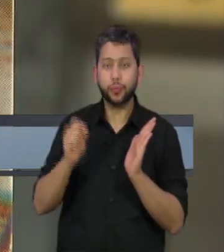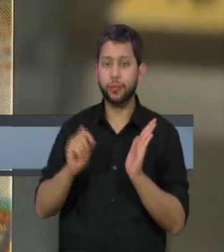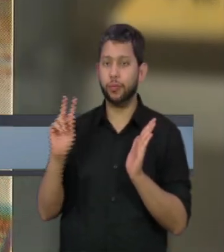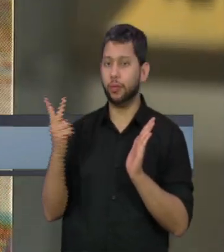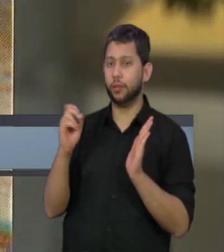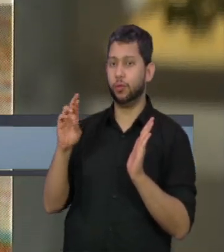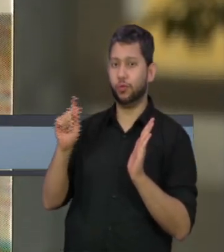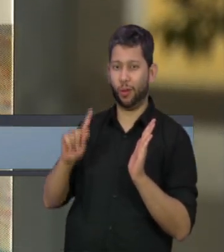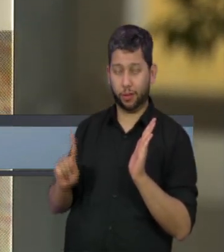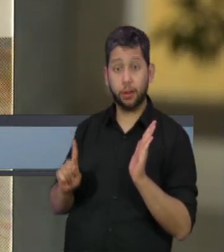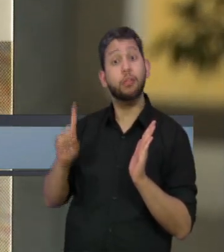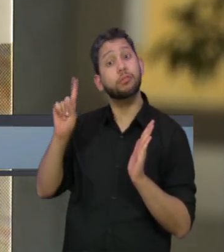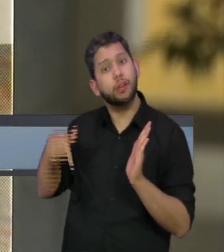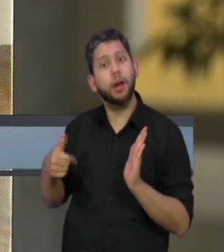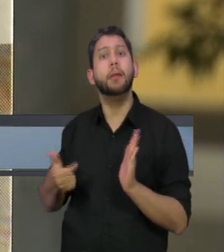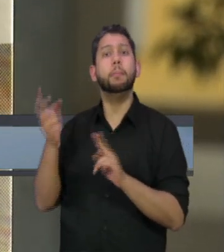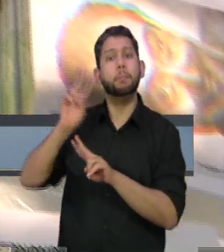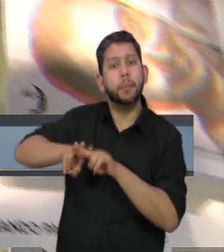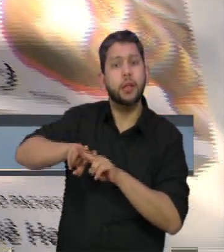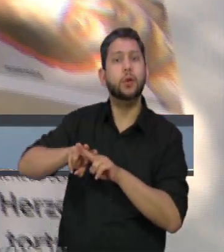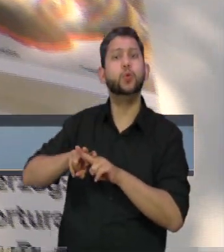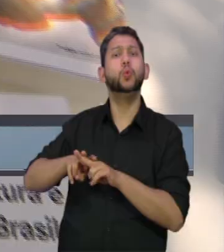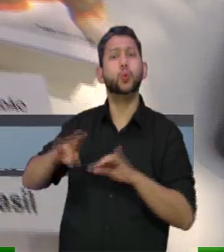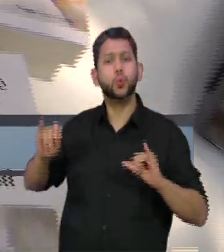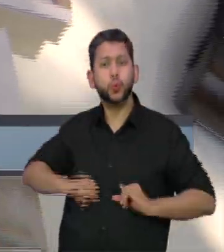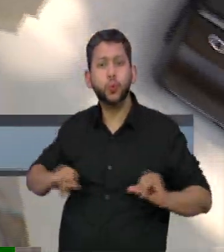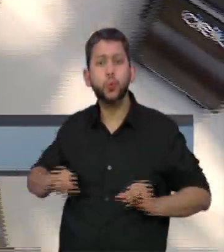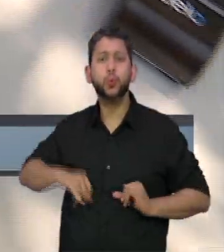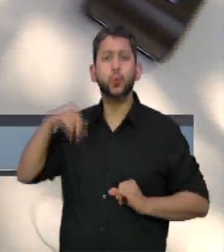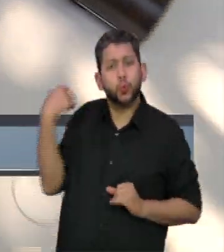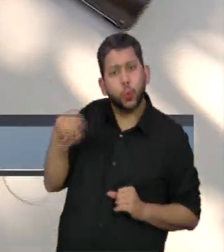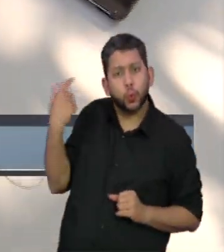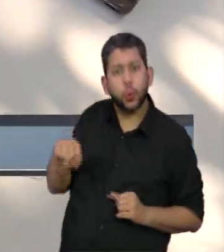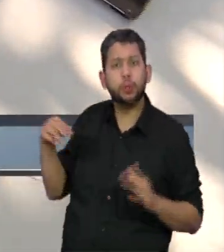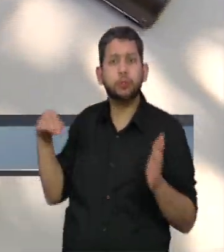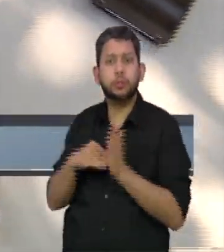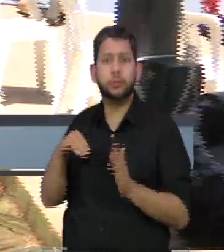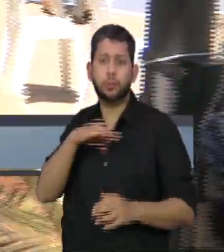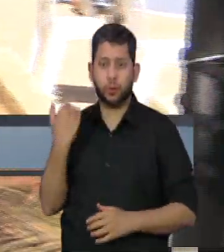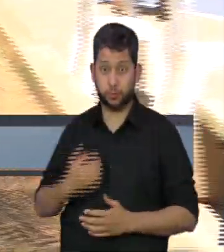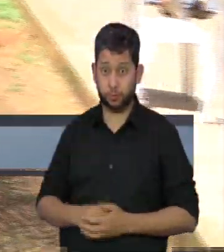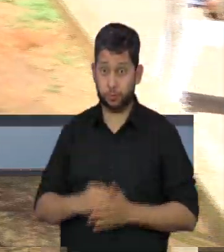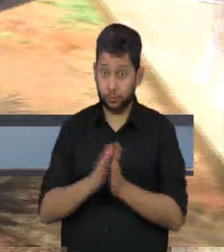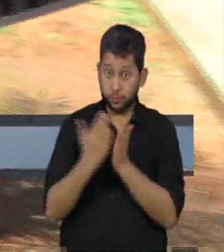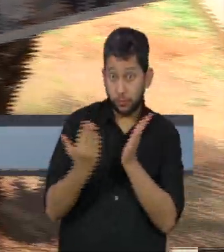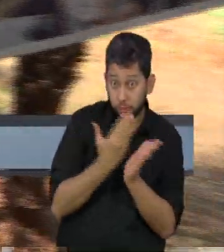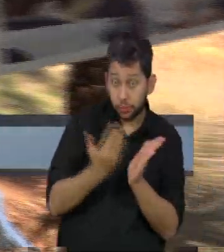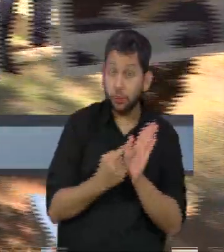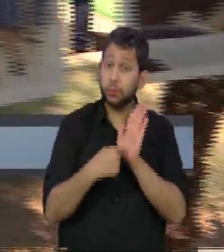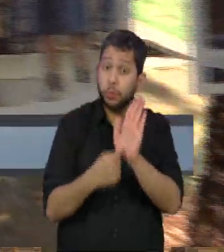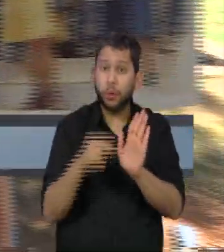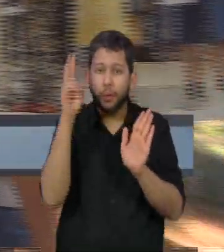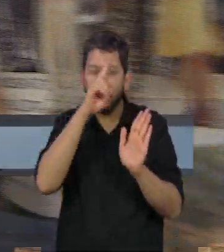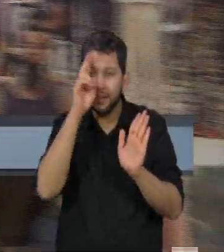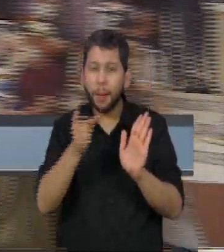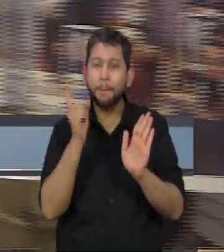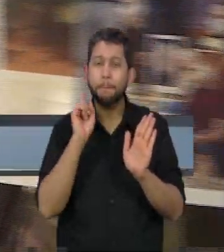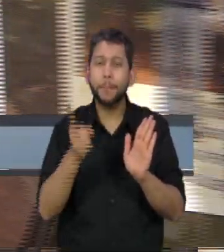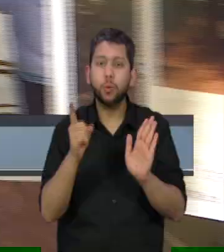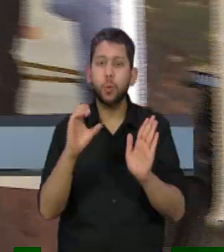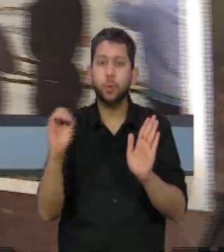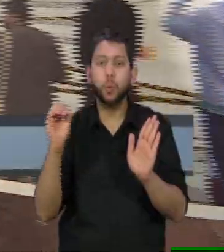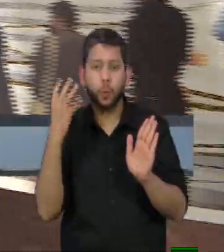Prisão, Tortura e Morte no Brasil. O livro de Fernando Pacheco Jordão faz o resgate histórico da lista de 1.004